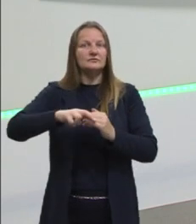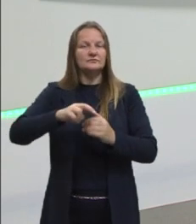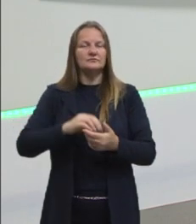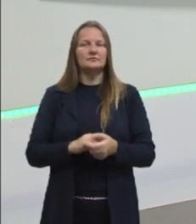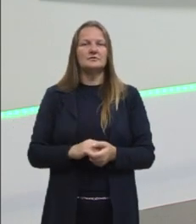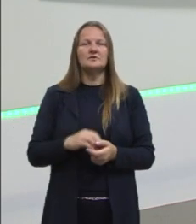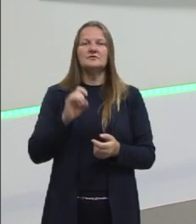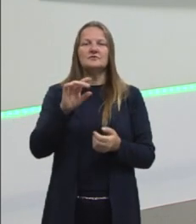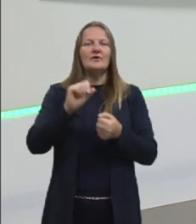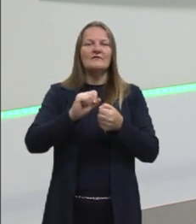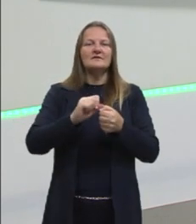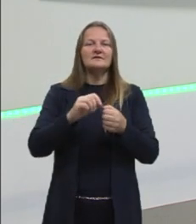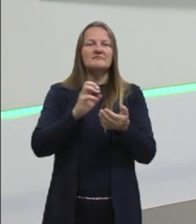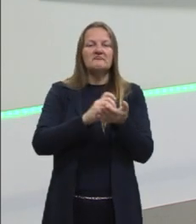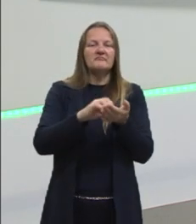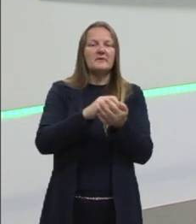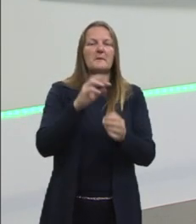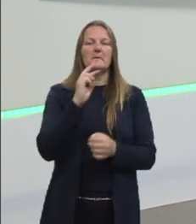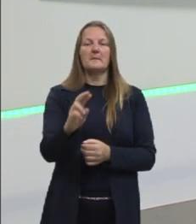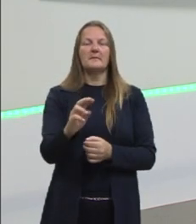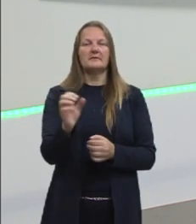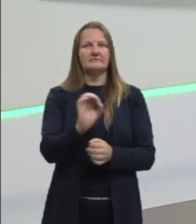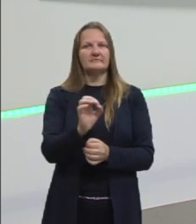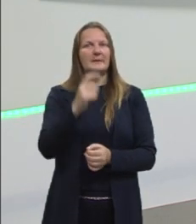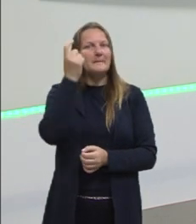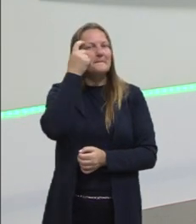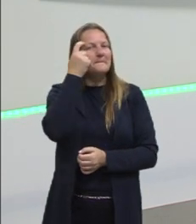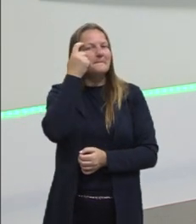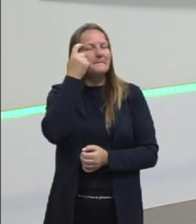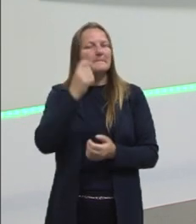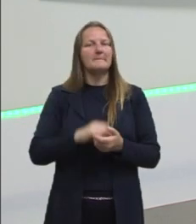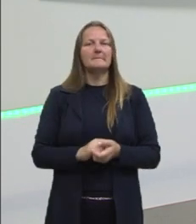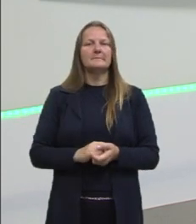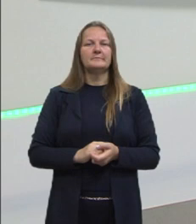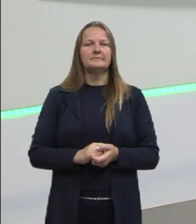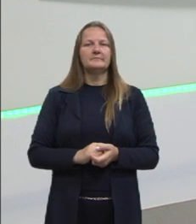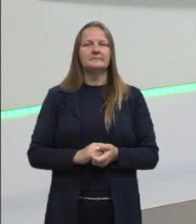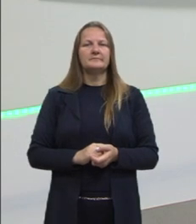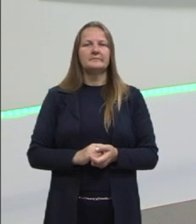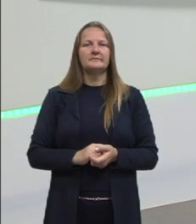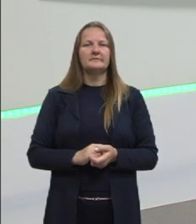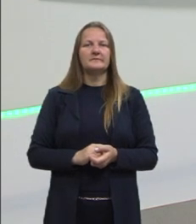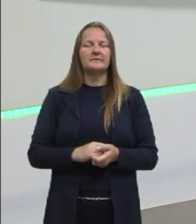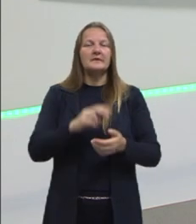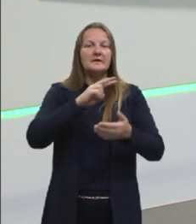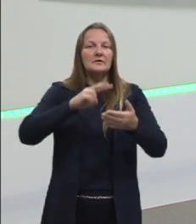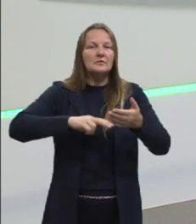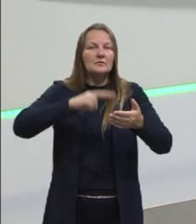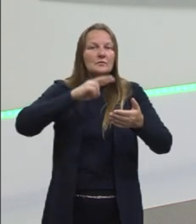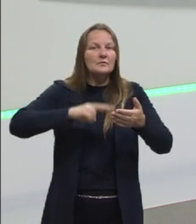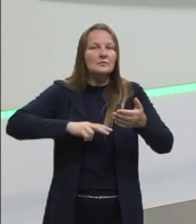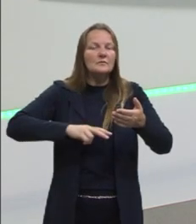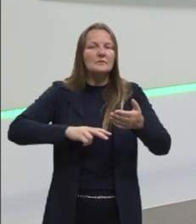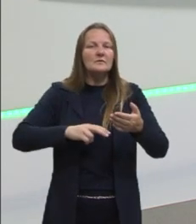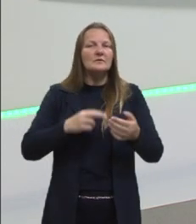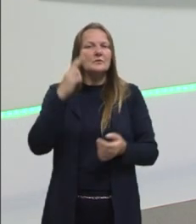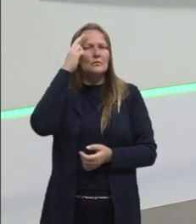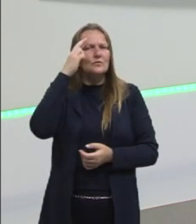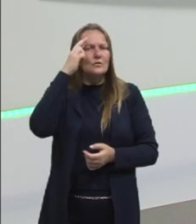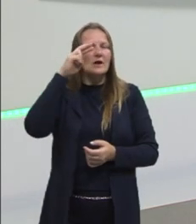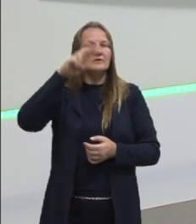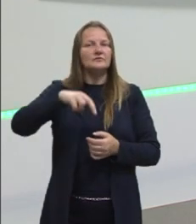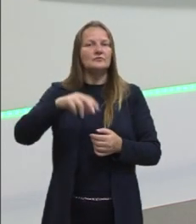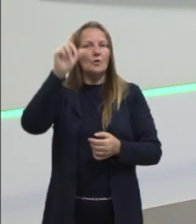Não é só fazer uma conta e responder, né? Tem toda a parte de interpretação e principalmente o raciocínio